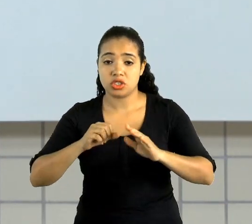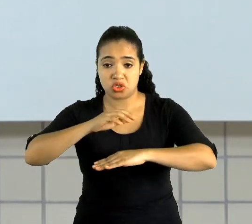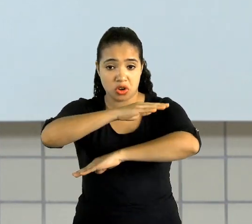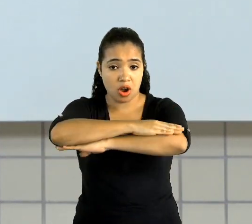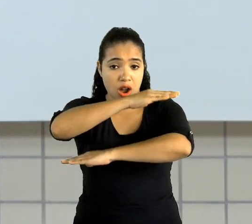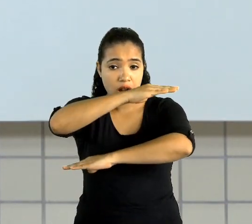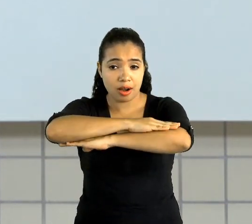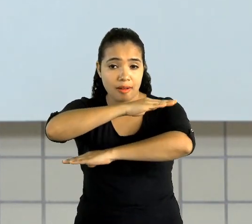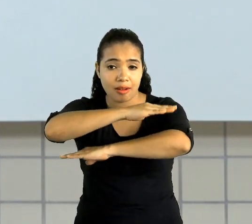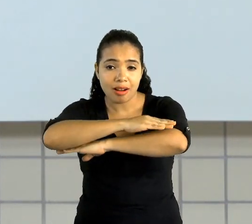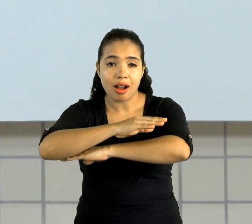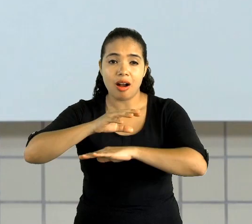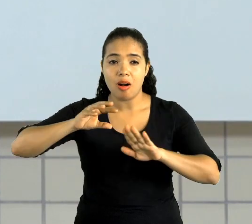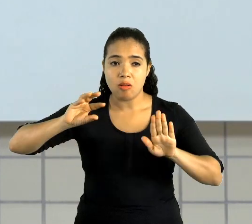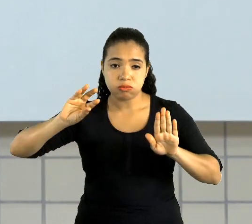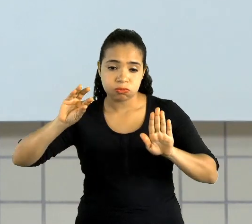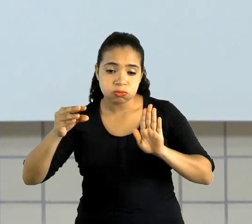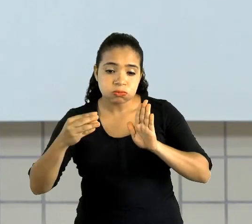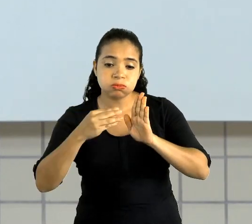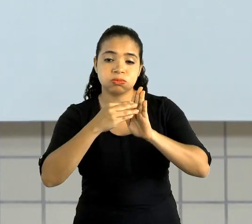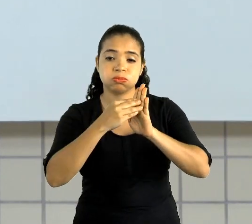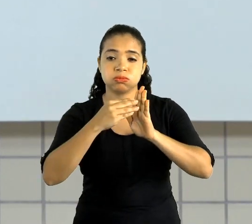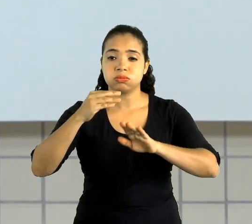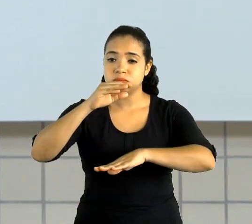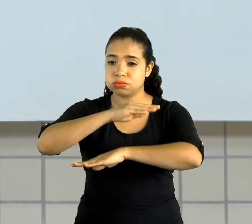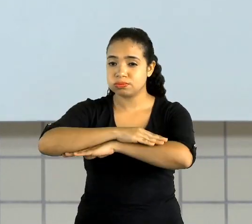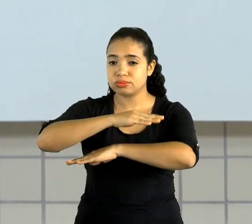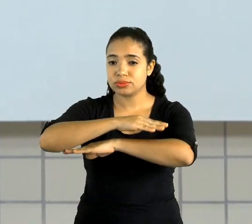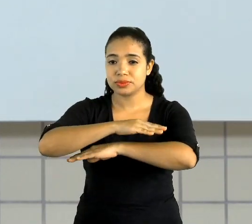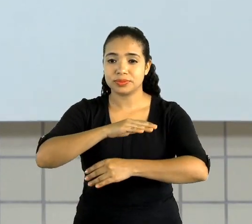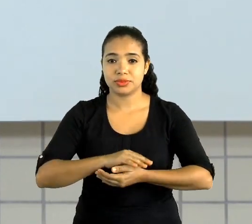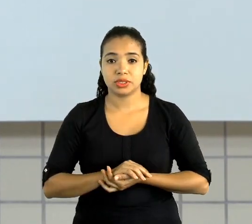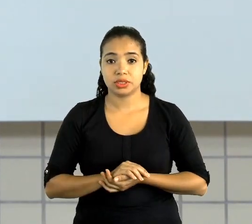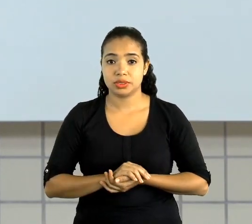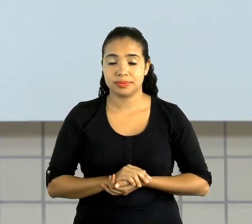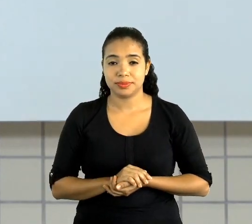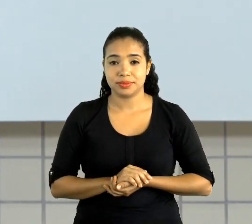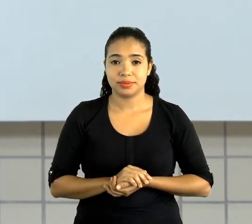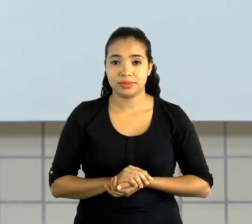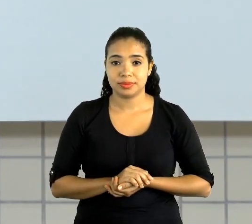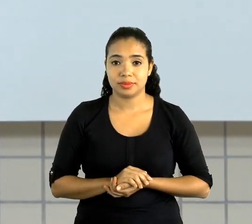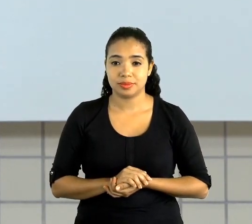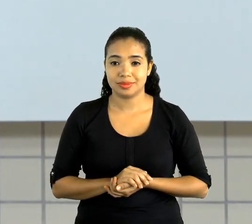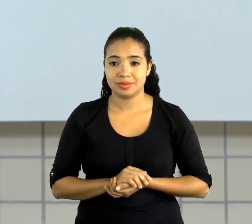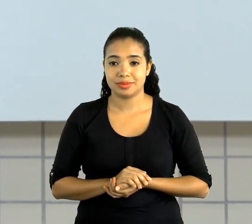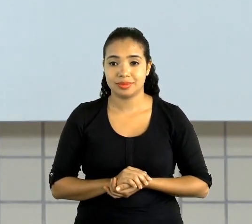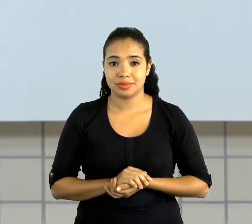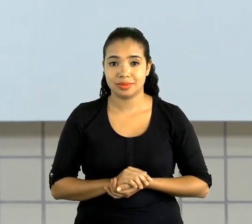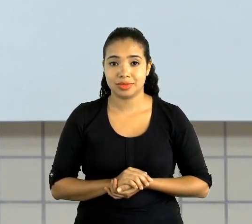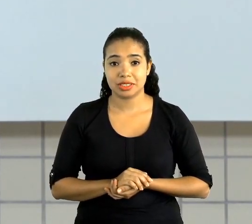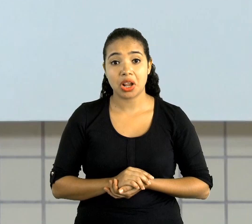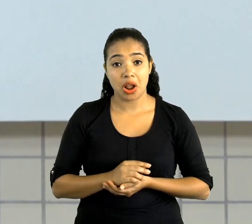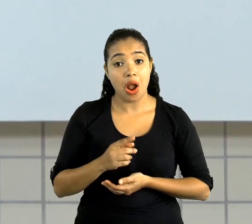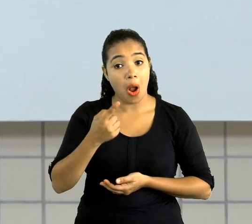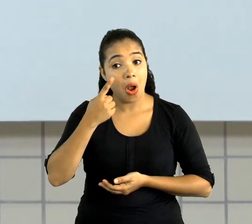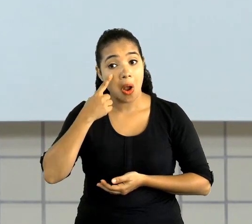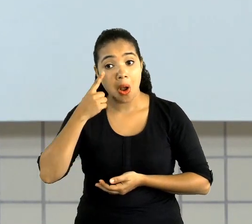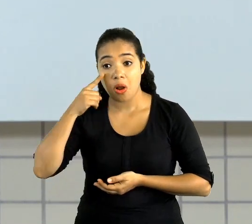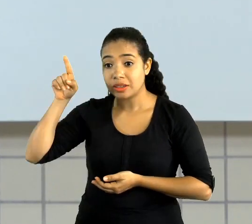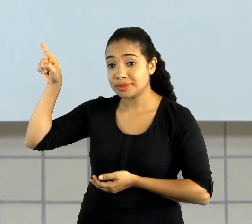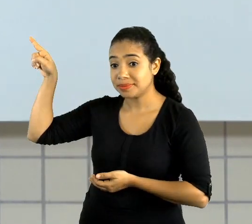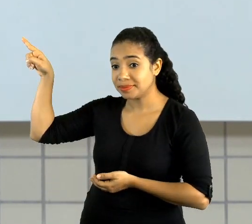Só passar a cola. Opa! Olha só. Uma janelinha aqui, ó.